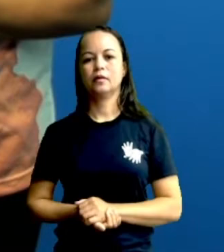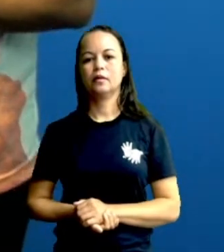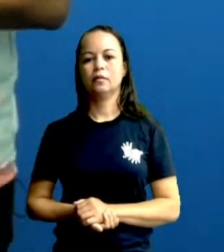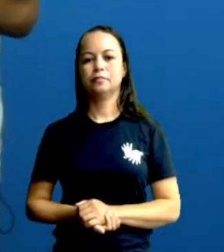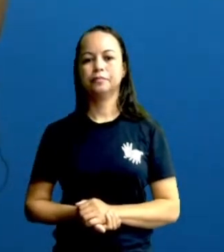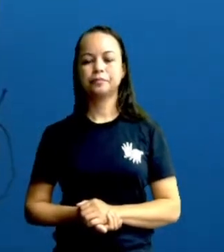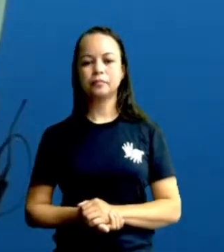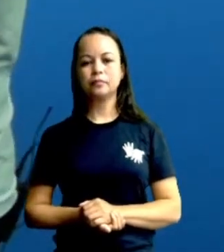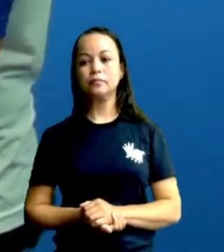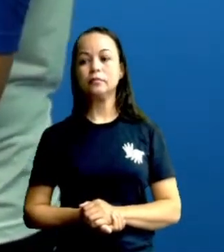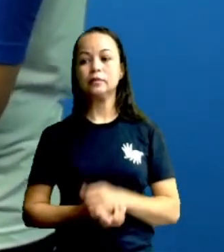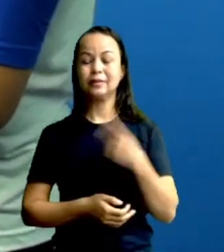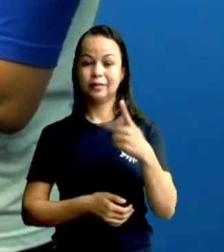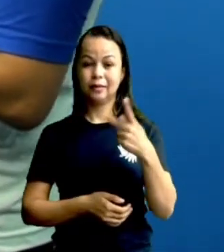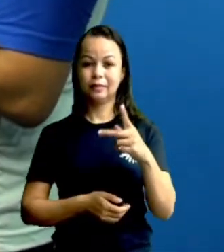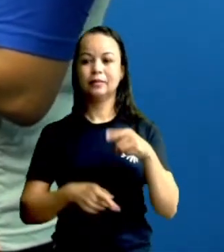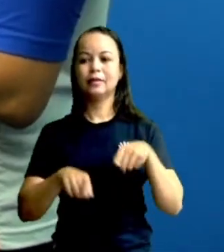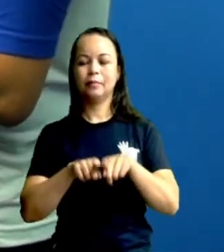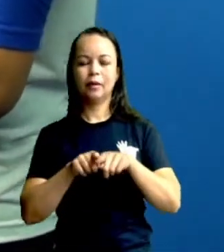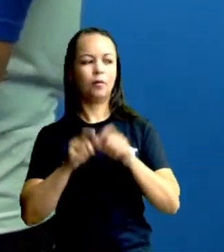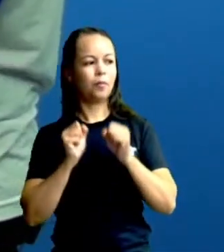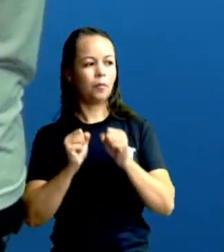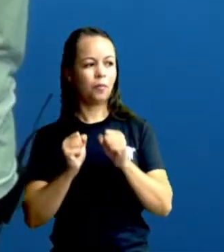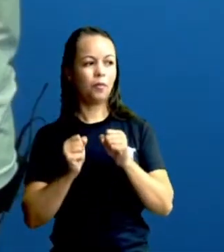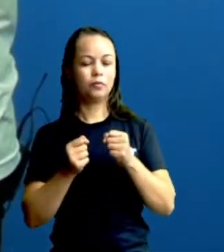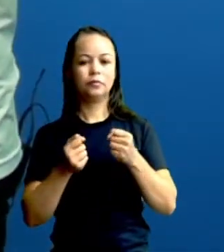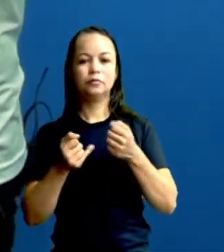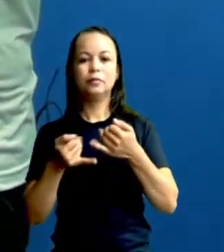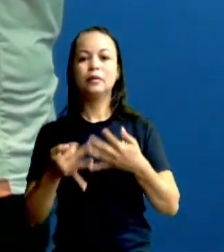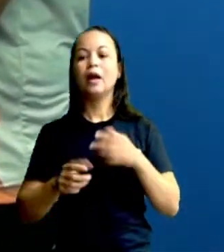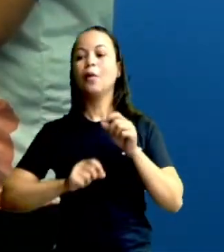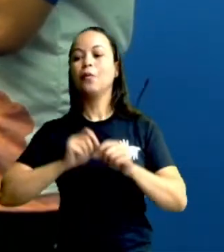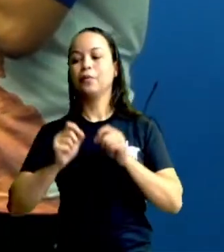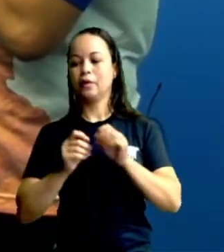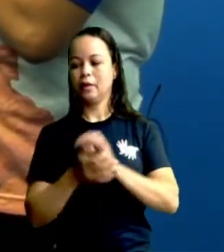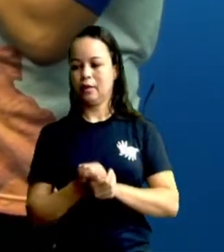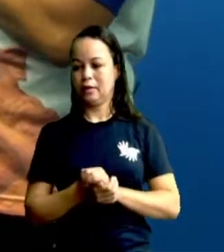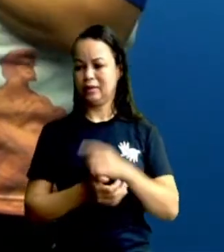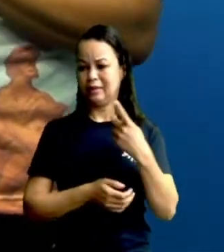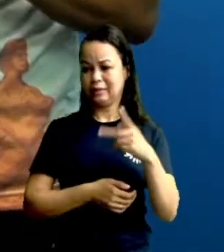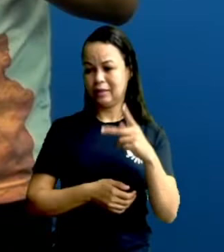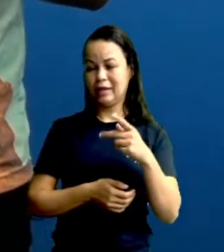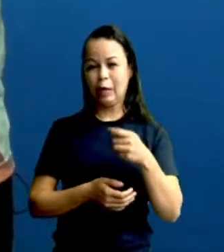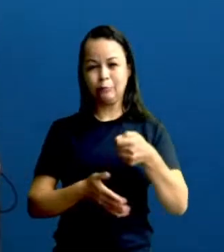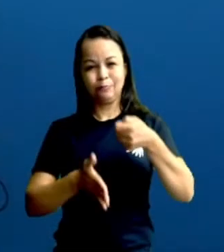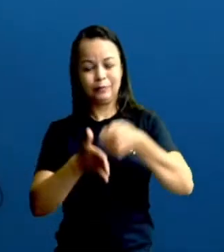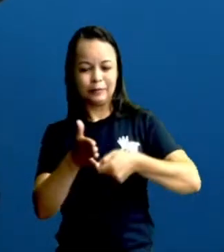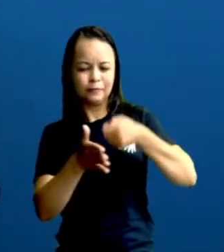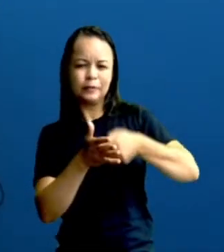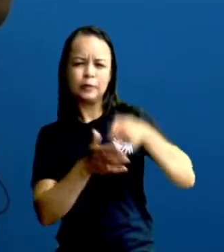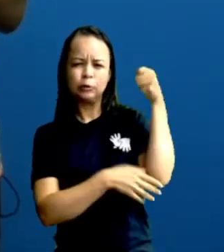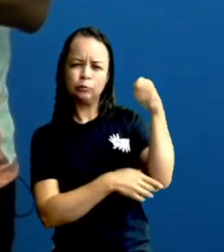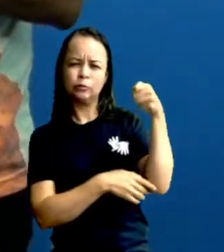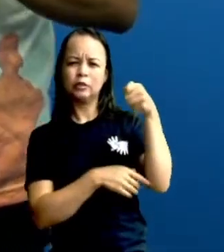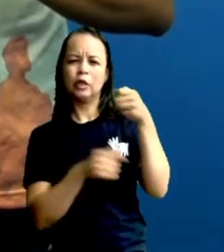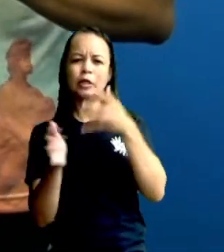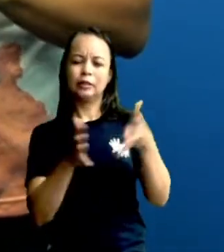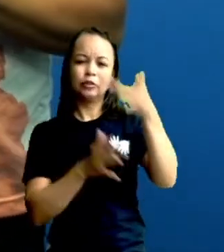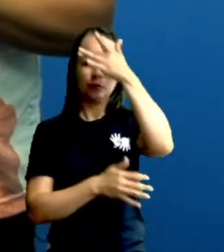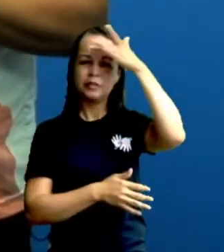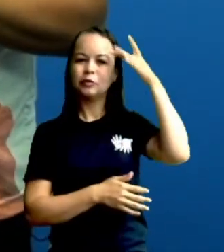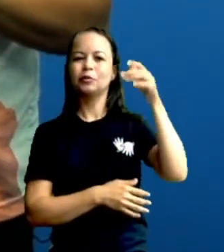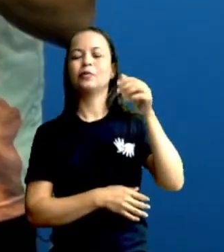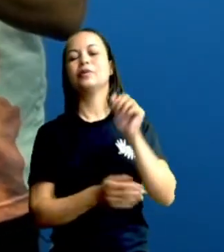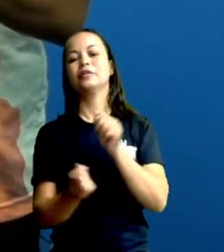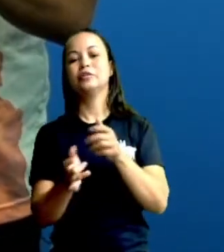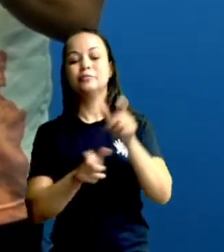E aqui eu não poderia deixar de ressaltar quais seriam essas reivindicações dos ambientalistas, essas reivindicações ambientais para que